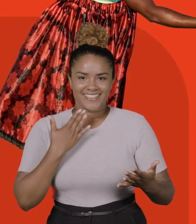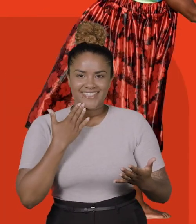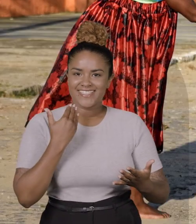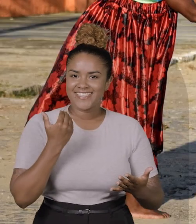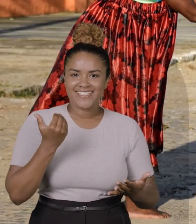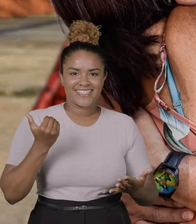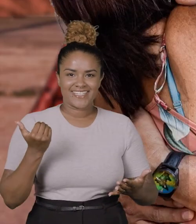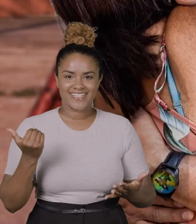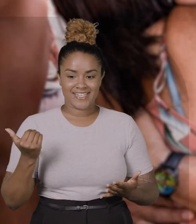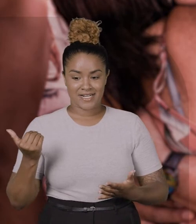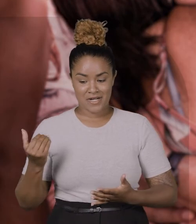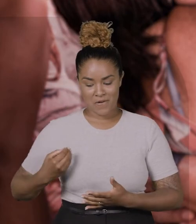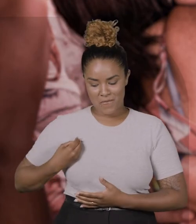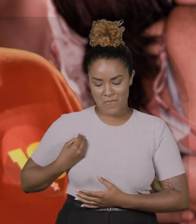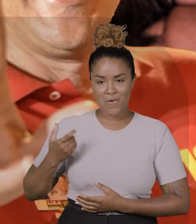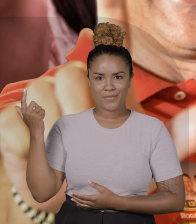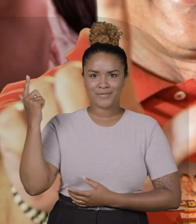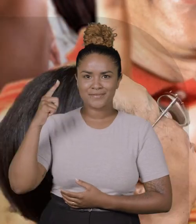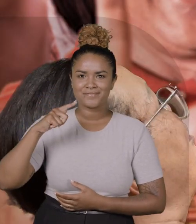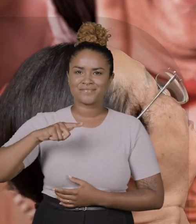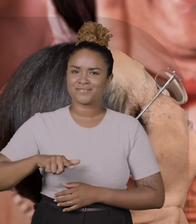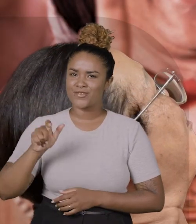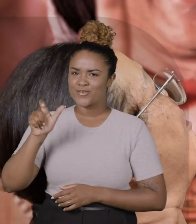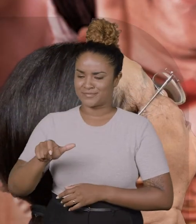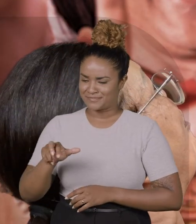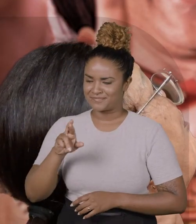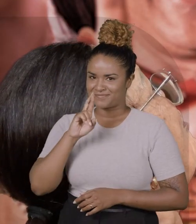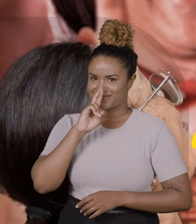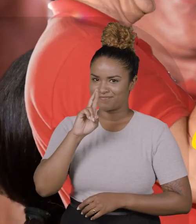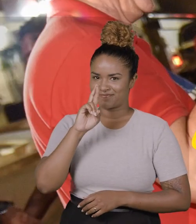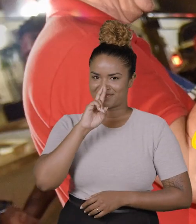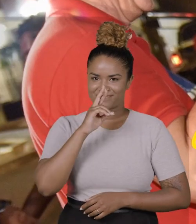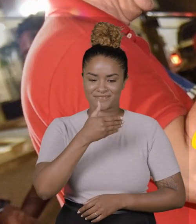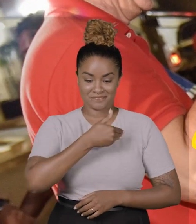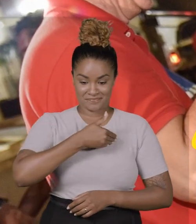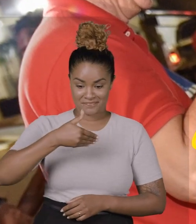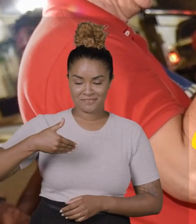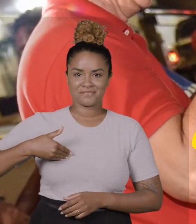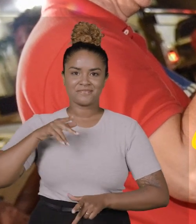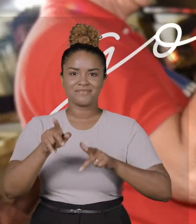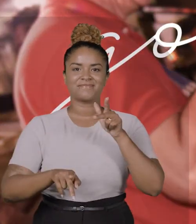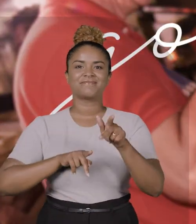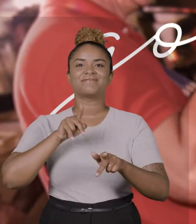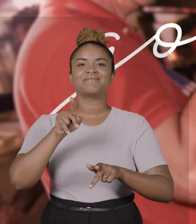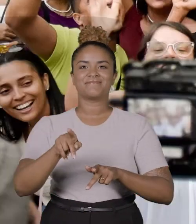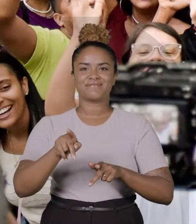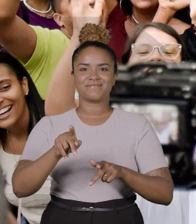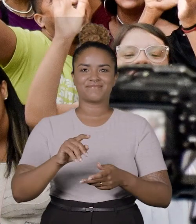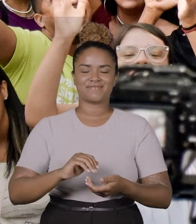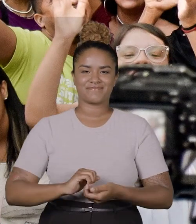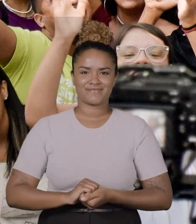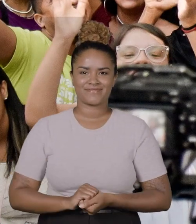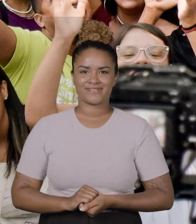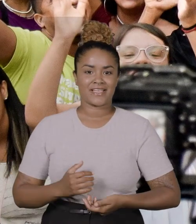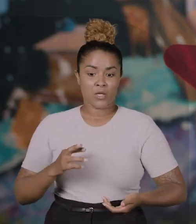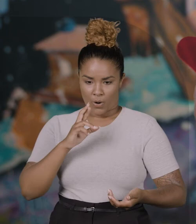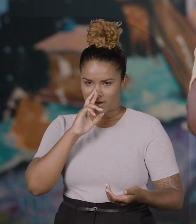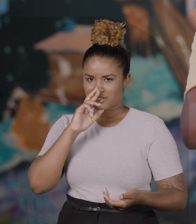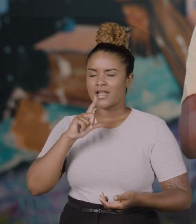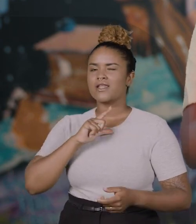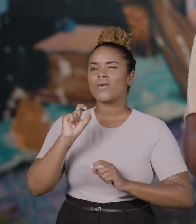Pra melhorar a vida de novo, é Rogério, governador do povo.